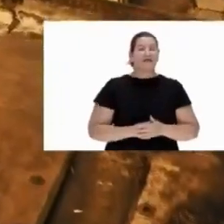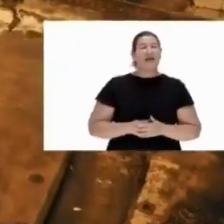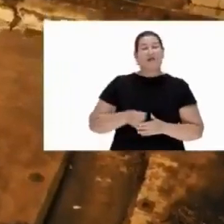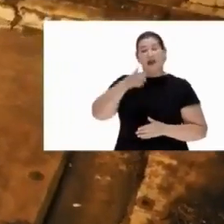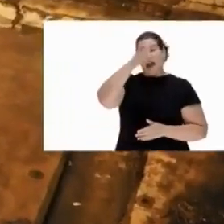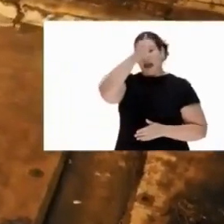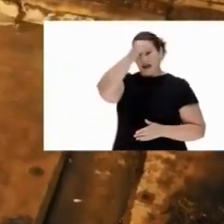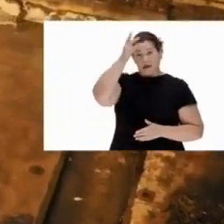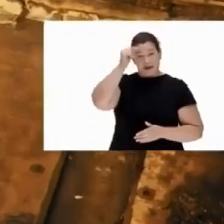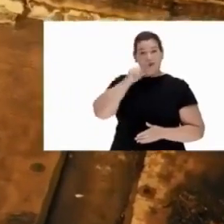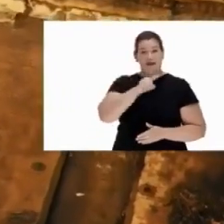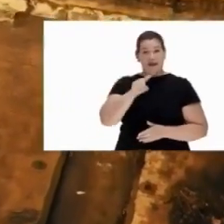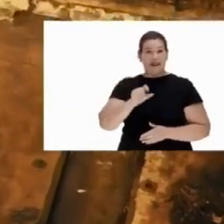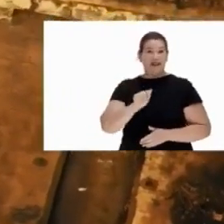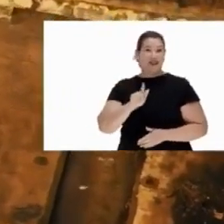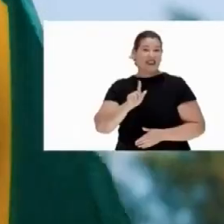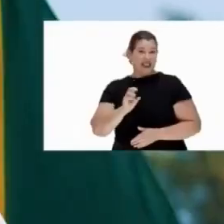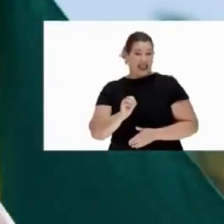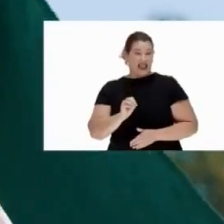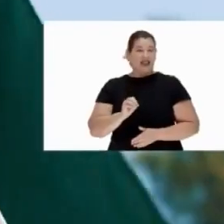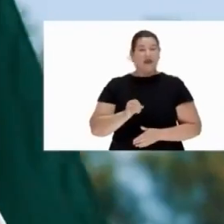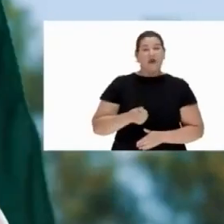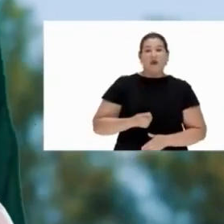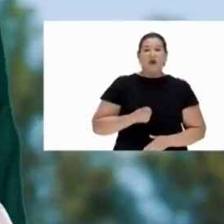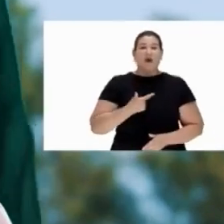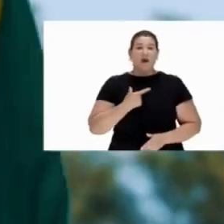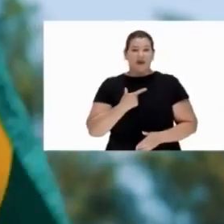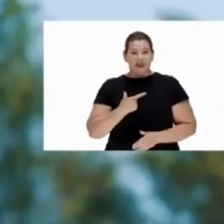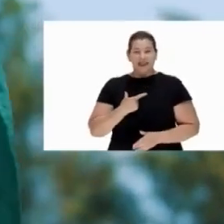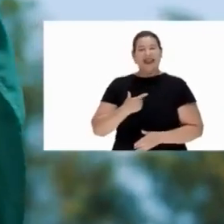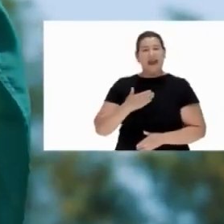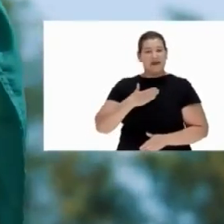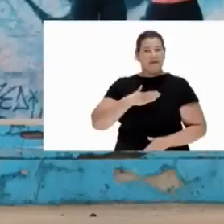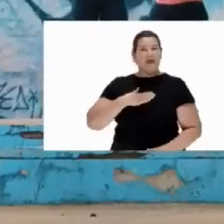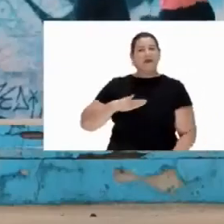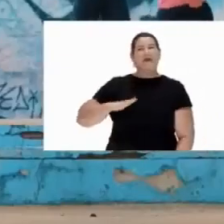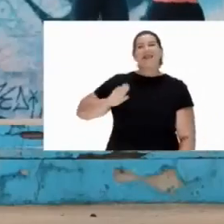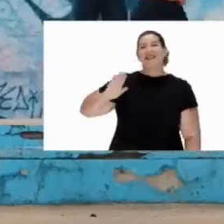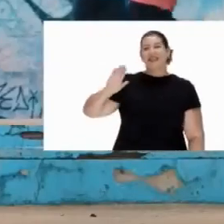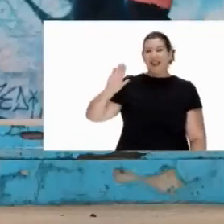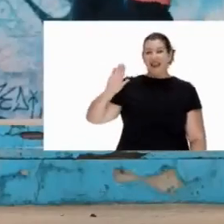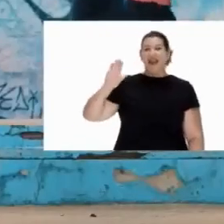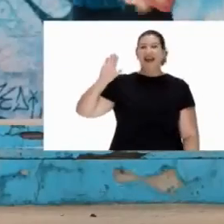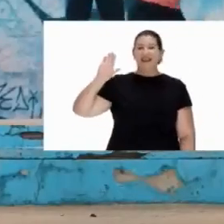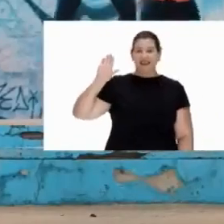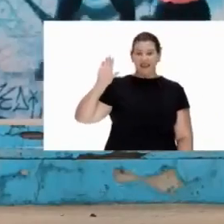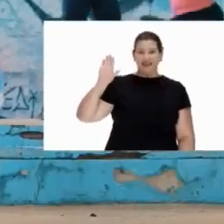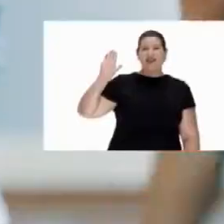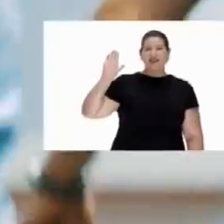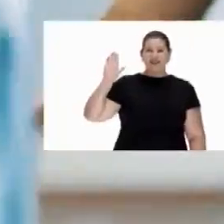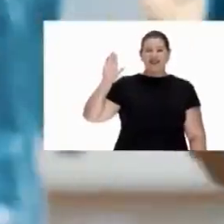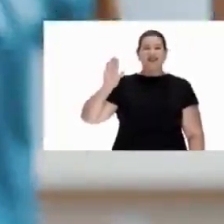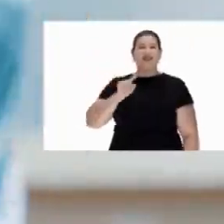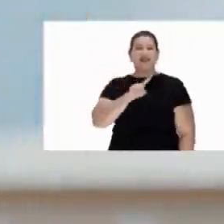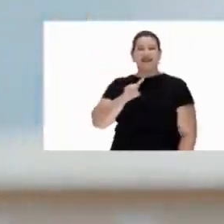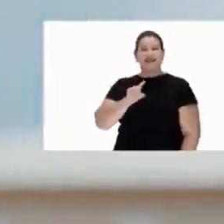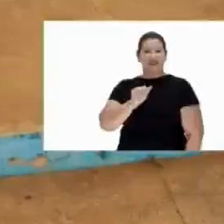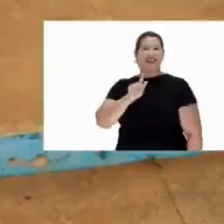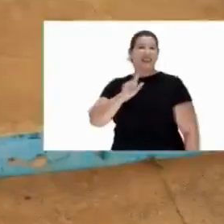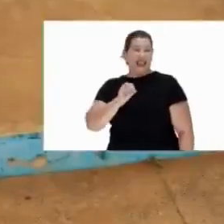prefeito é Zago É meu candidato Pra